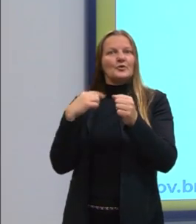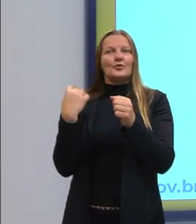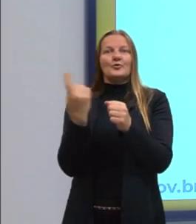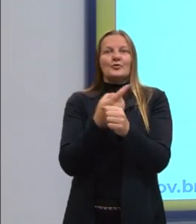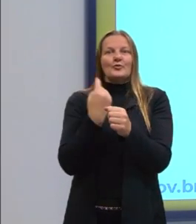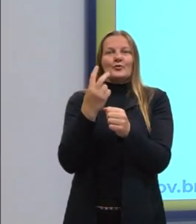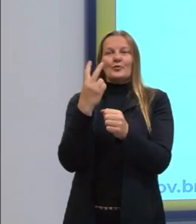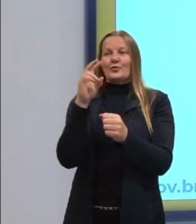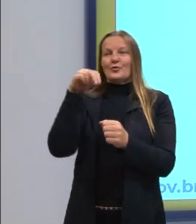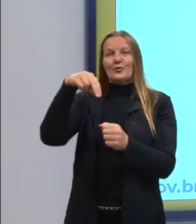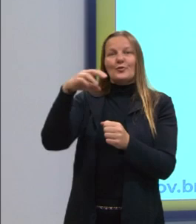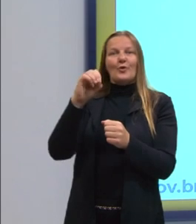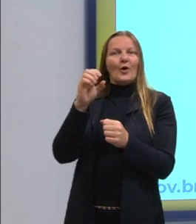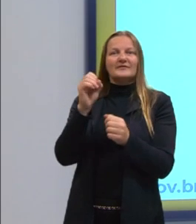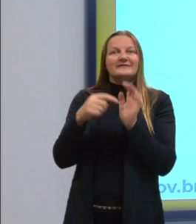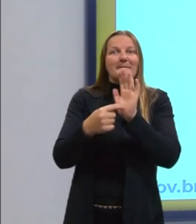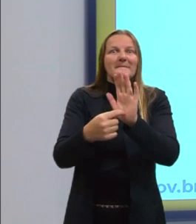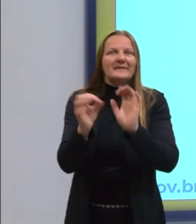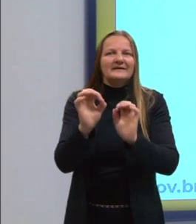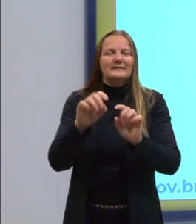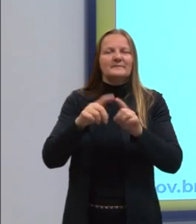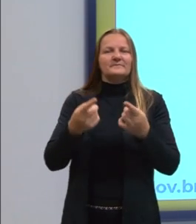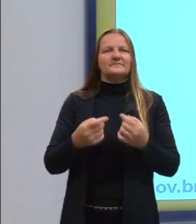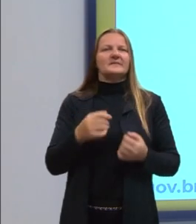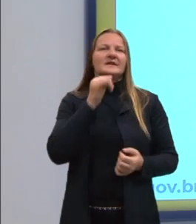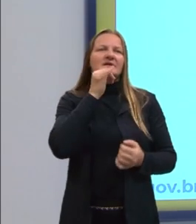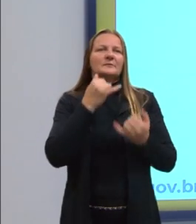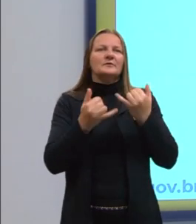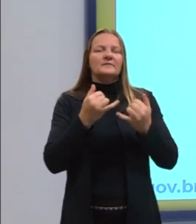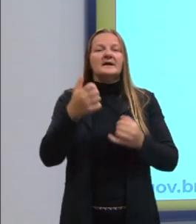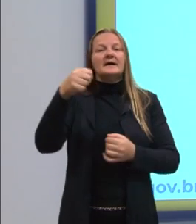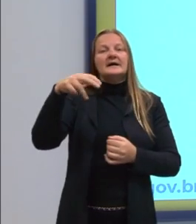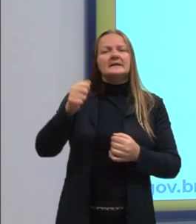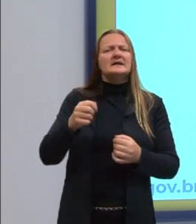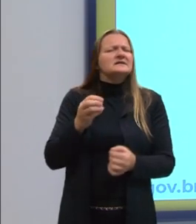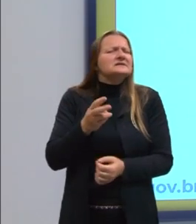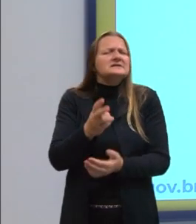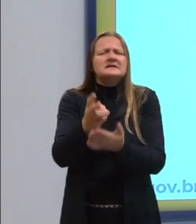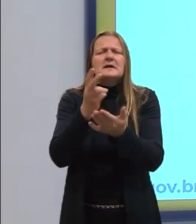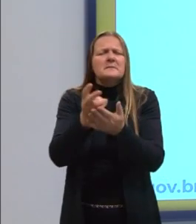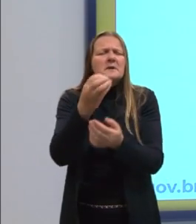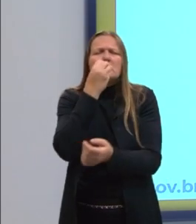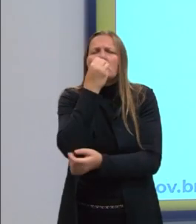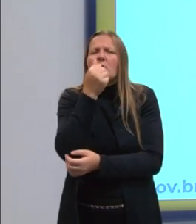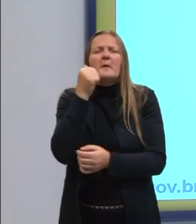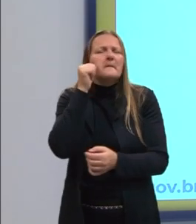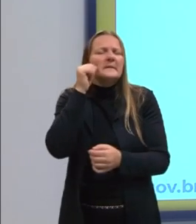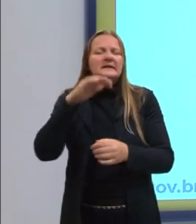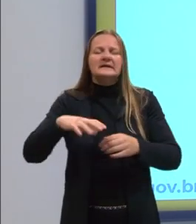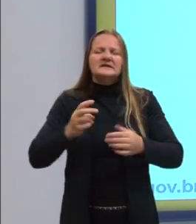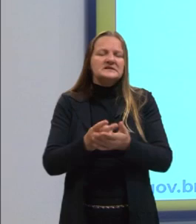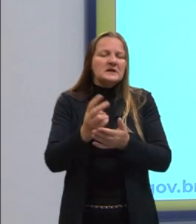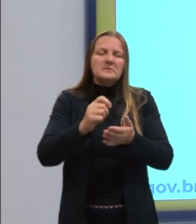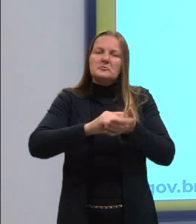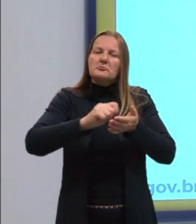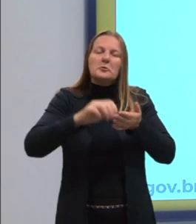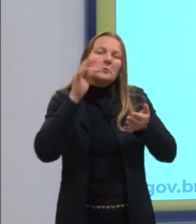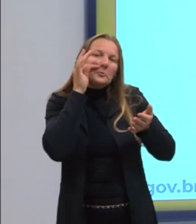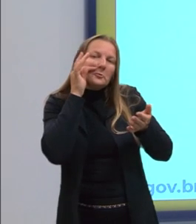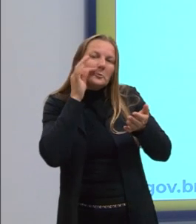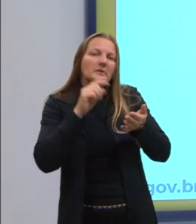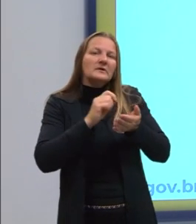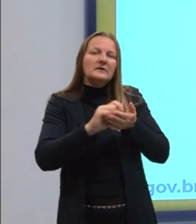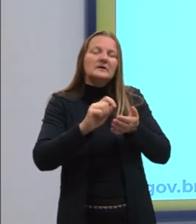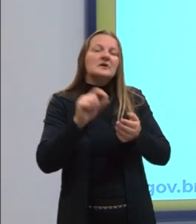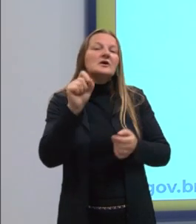Ou, olhem ali o outro exemplo. Ana é sempre uma boa menina. Sempre faz a lição de casa. Quem faz a